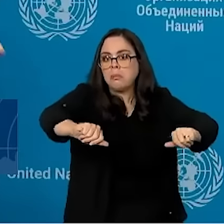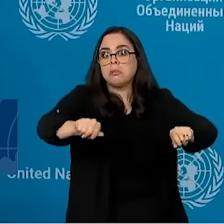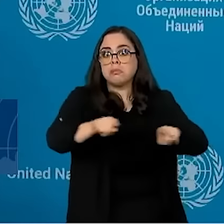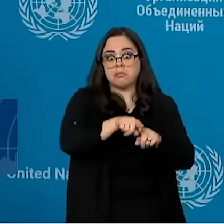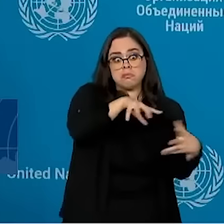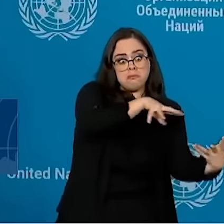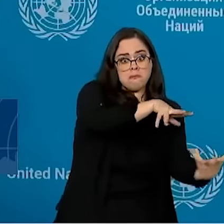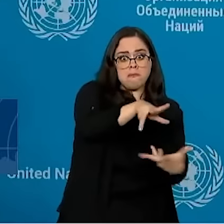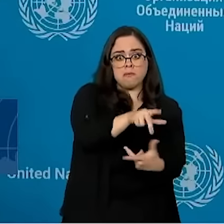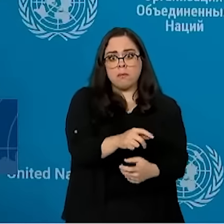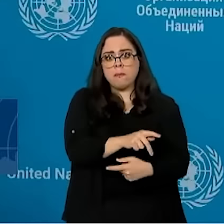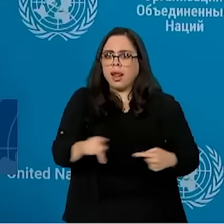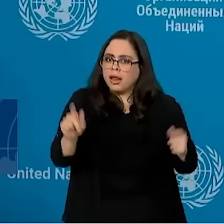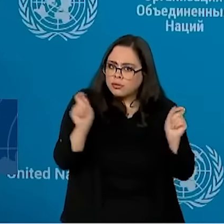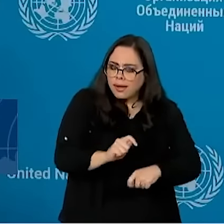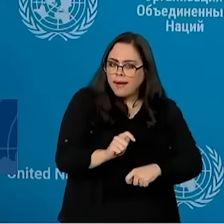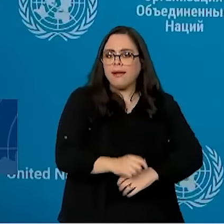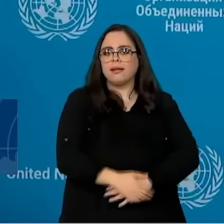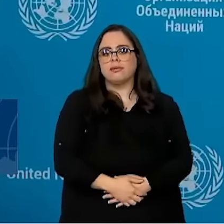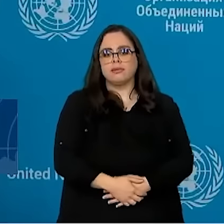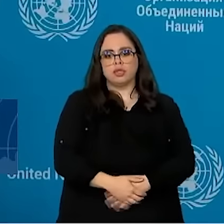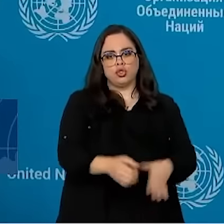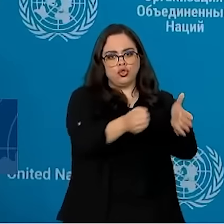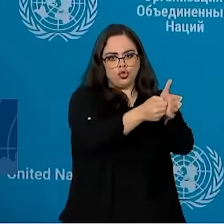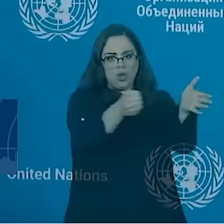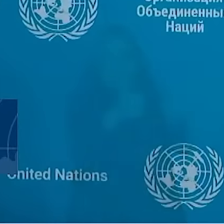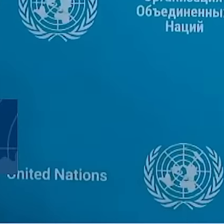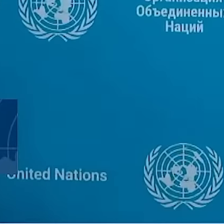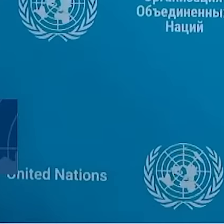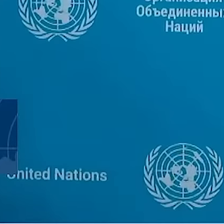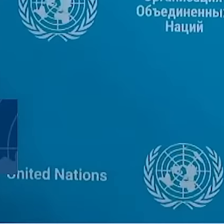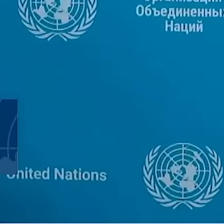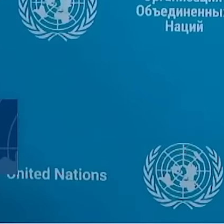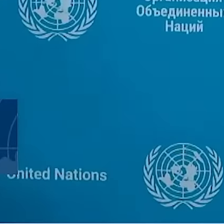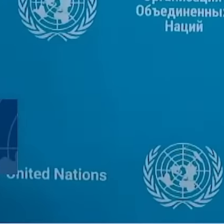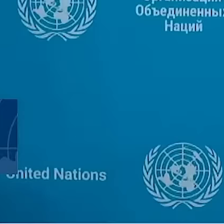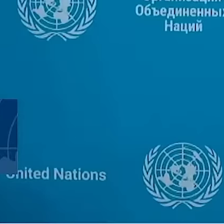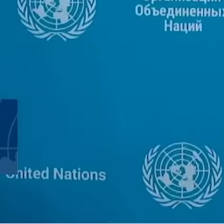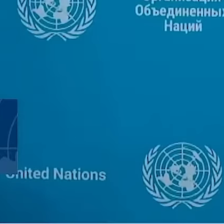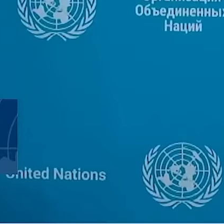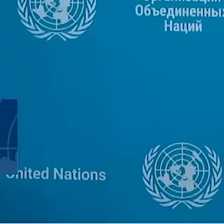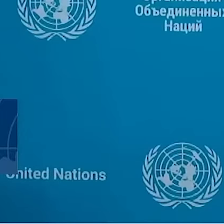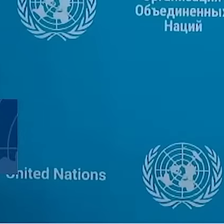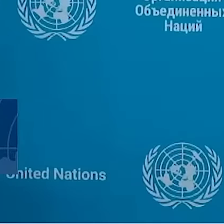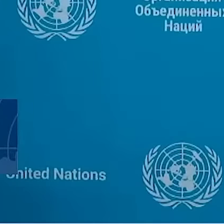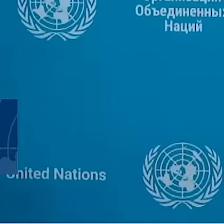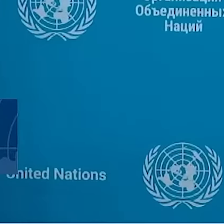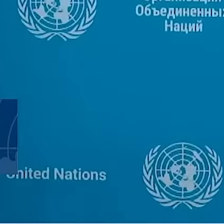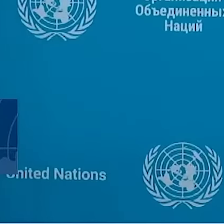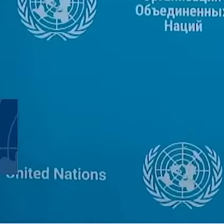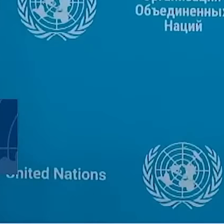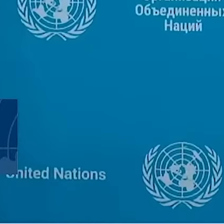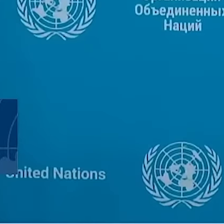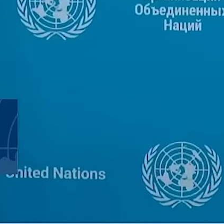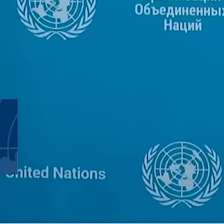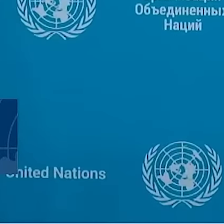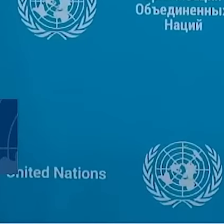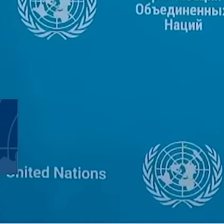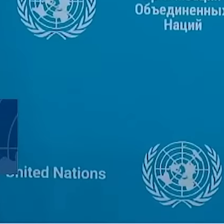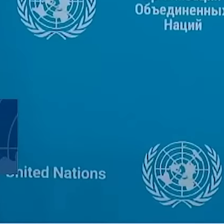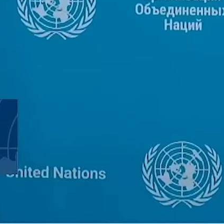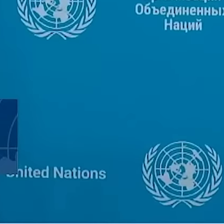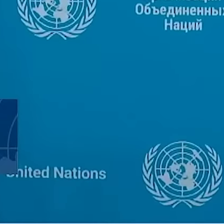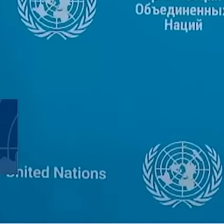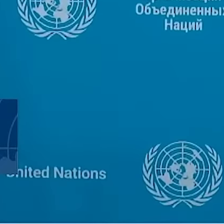quase toda a sua plenitude. Para jornalista estrangeiro que está aqui, é importante lembrar que o Brasil já tem 90